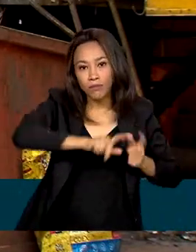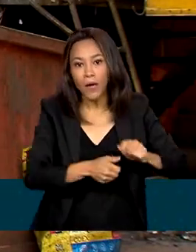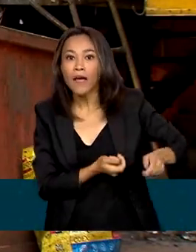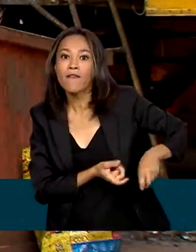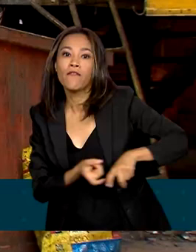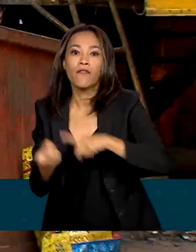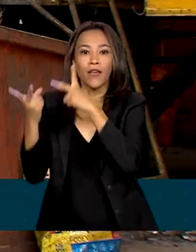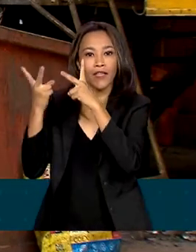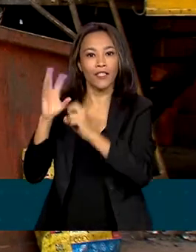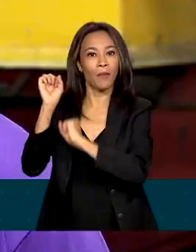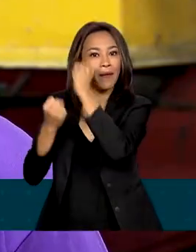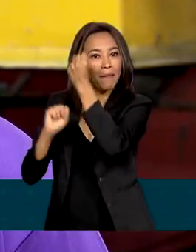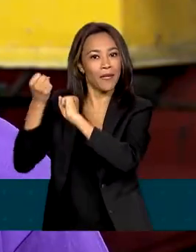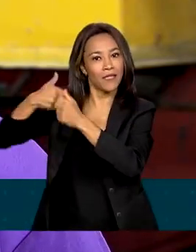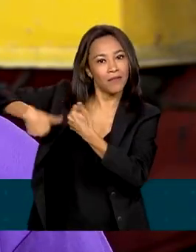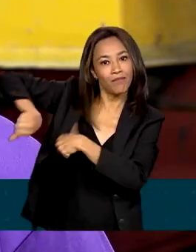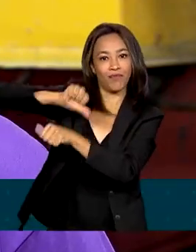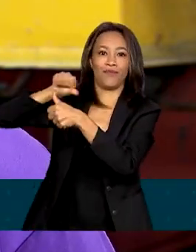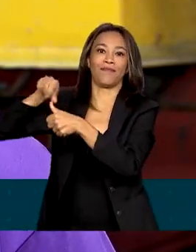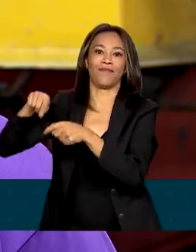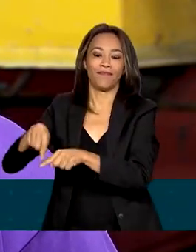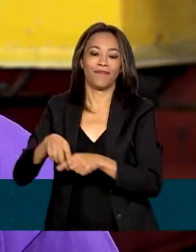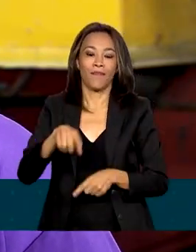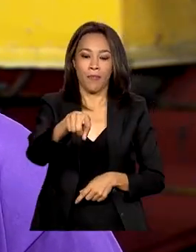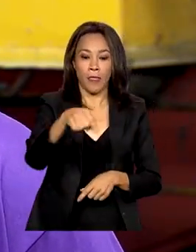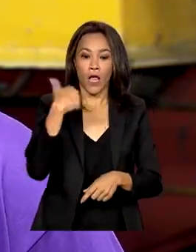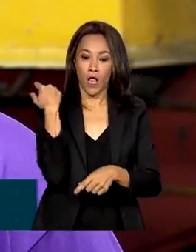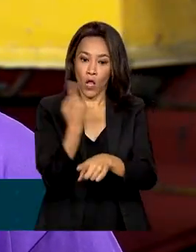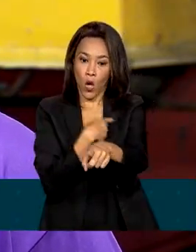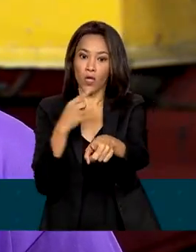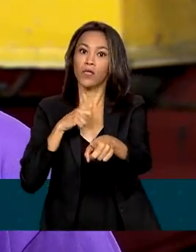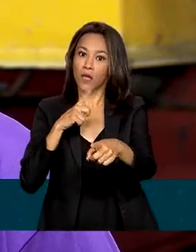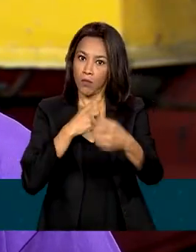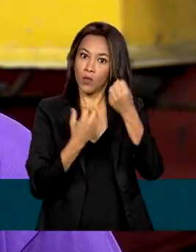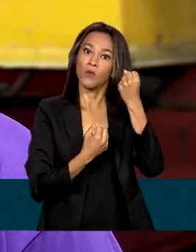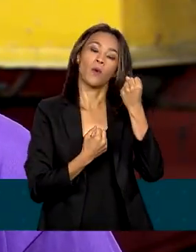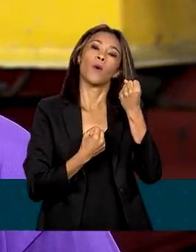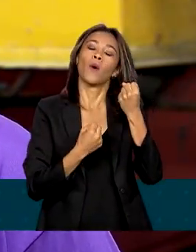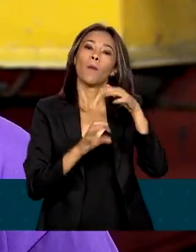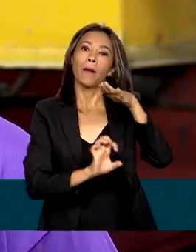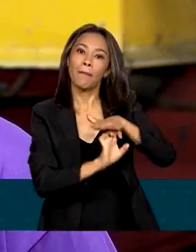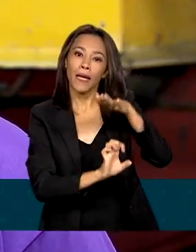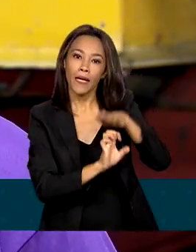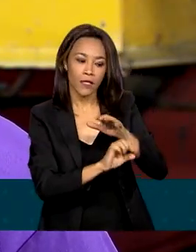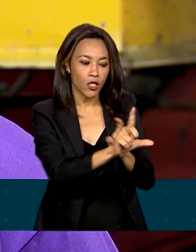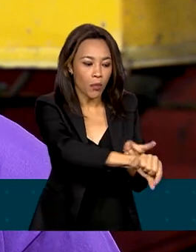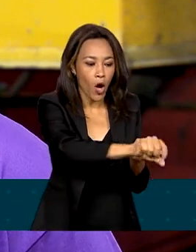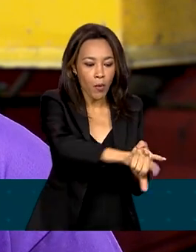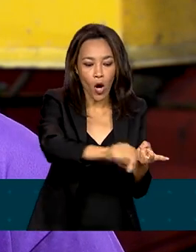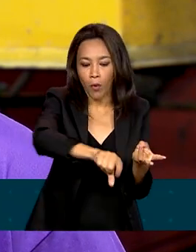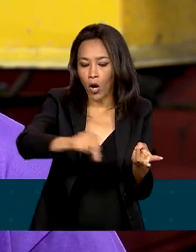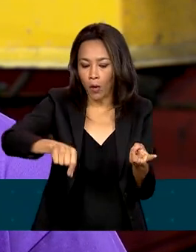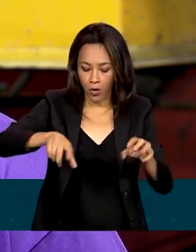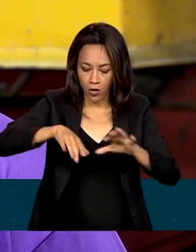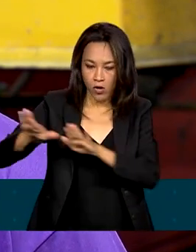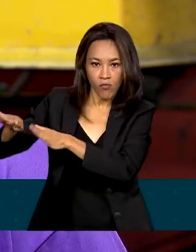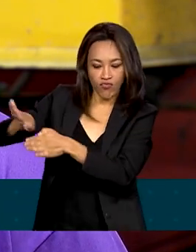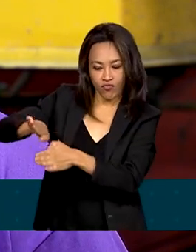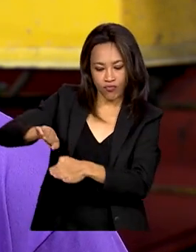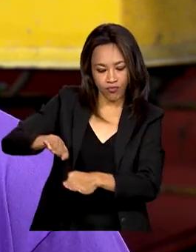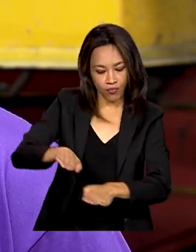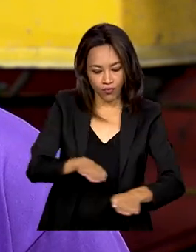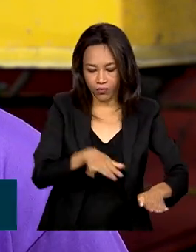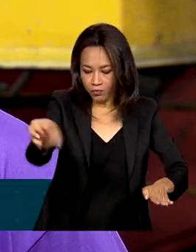em outros produtos. A gente tem uma empresa que faz a coleta. Esse vidro é coletado na esteira, a gente coloca ele dentro do